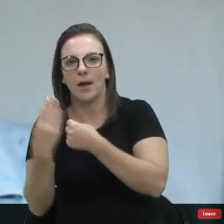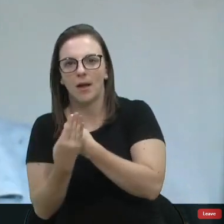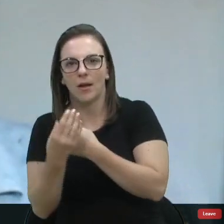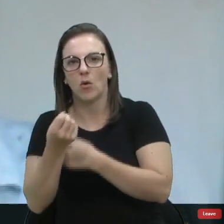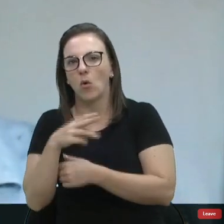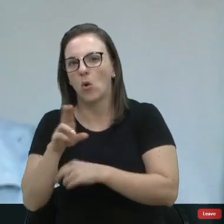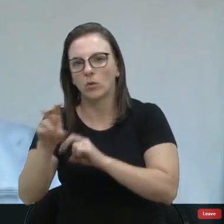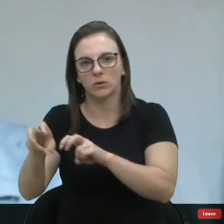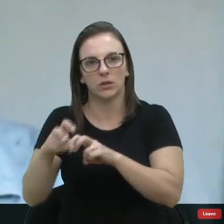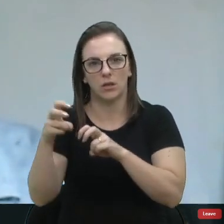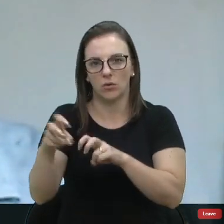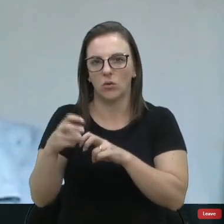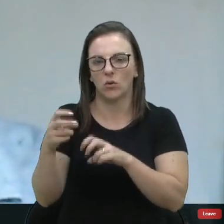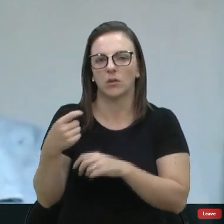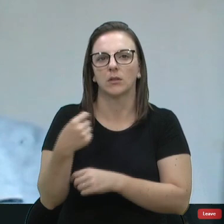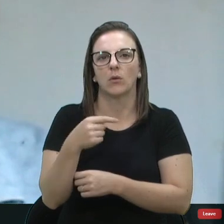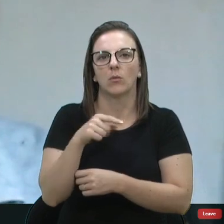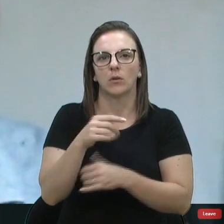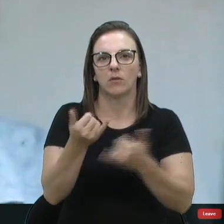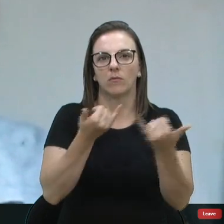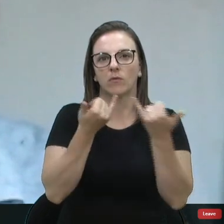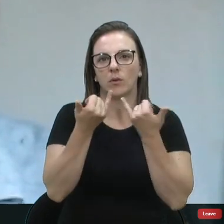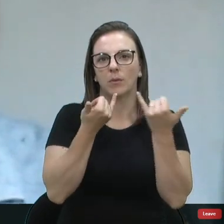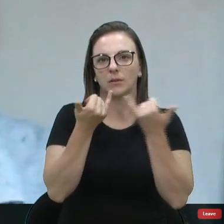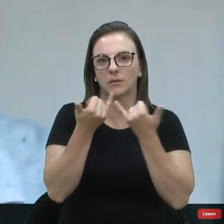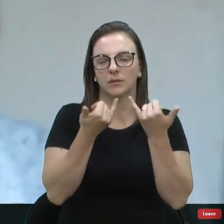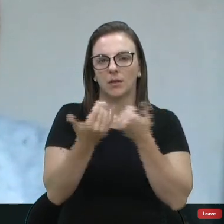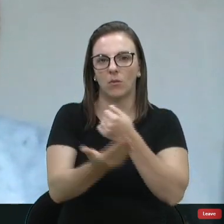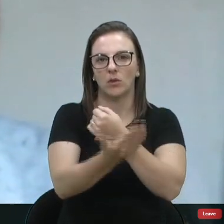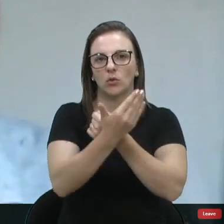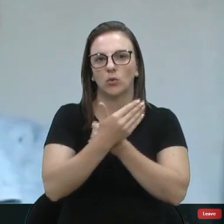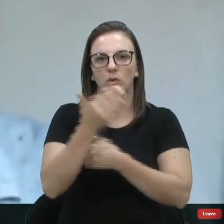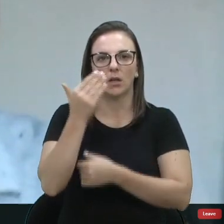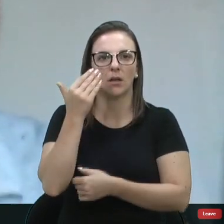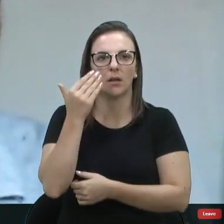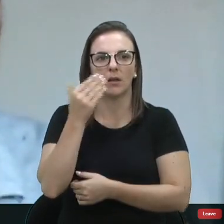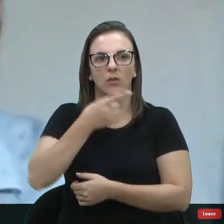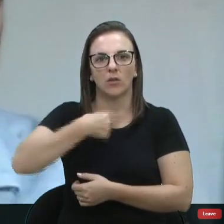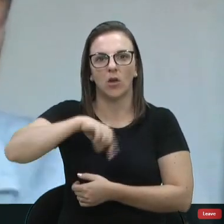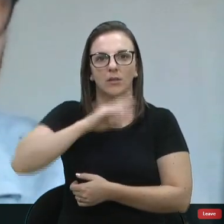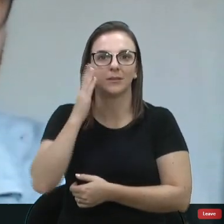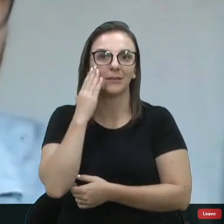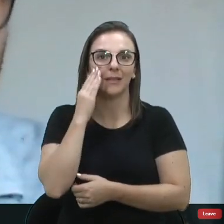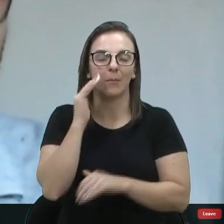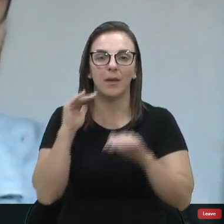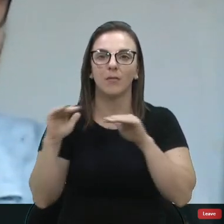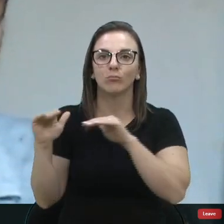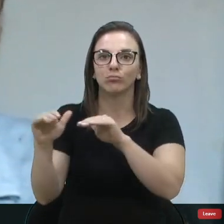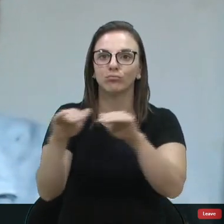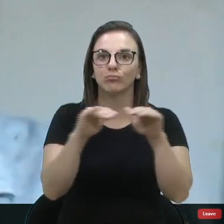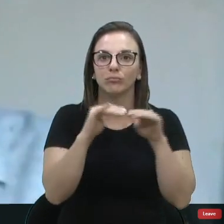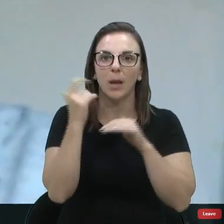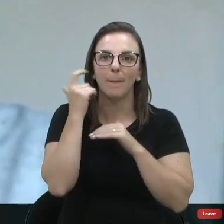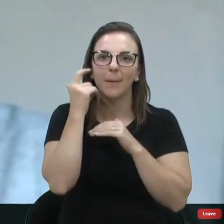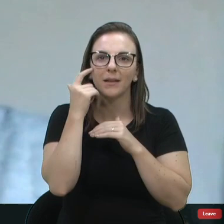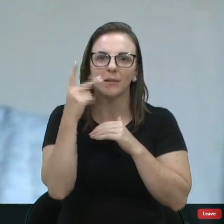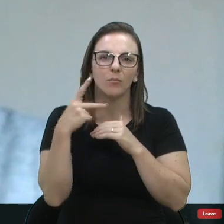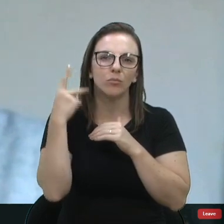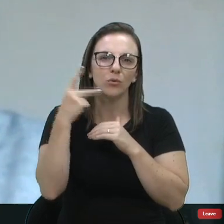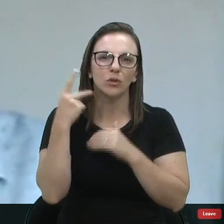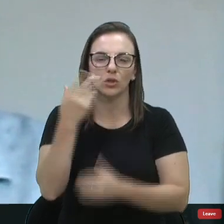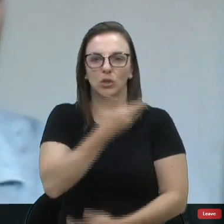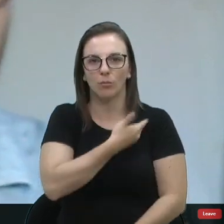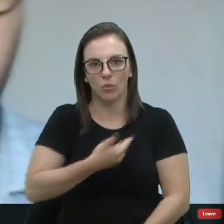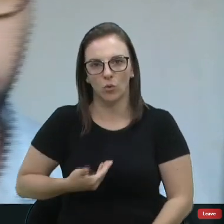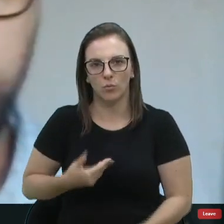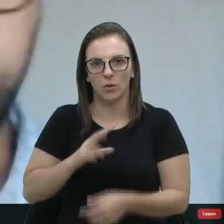no interior. Então, acho que essas informações, elas nos possibilitam ter um panorama e essa casa pensar em políticas públicas, de preservação ao